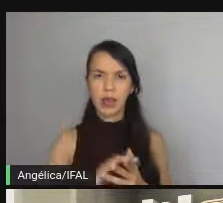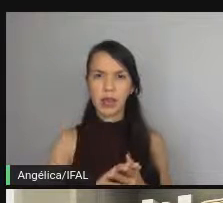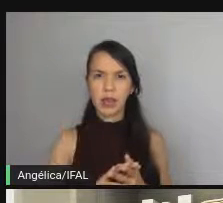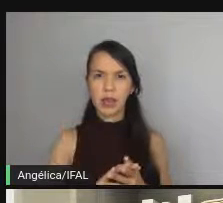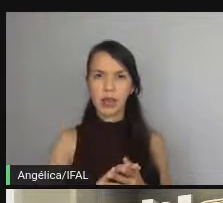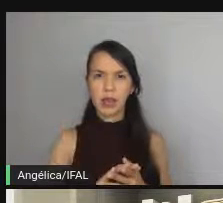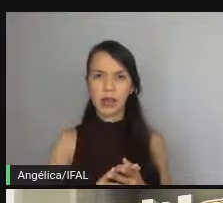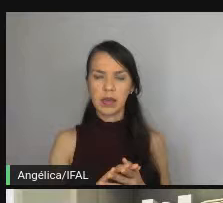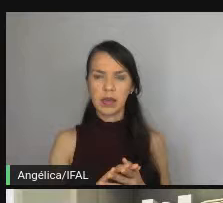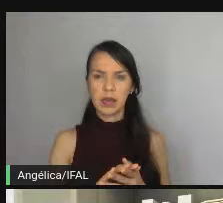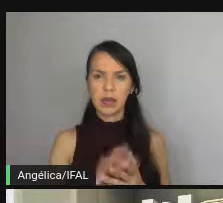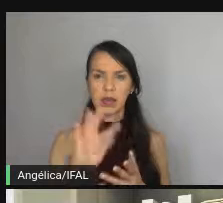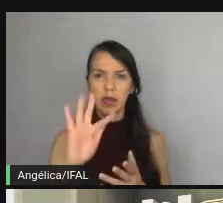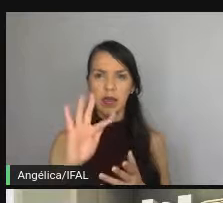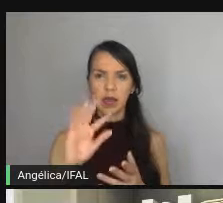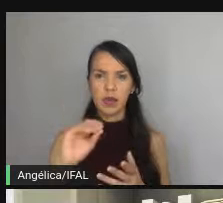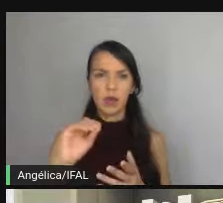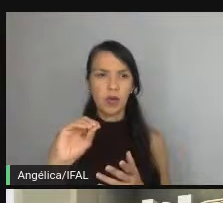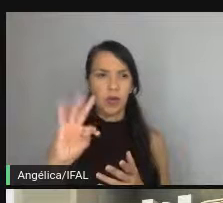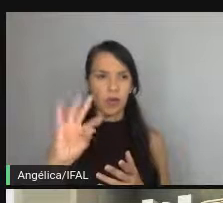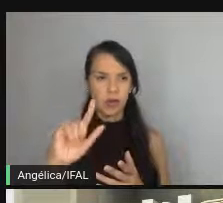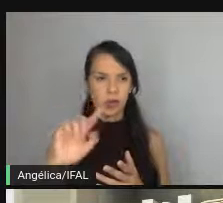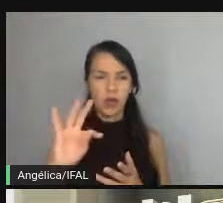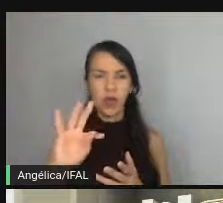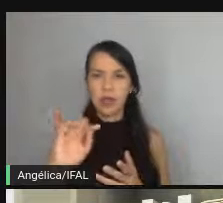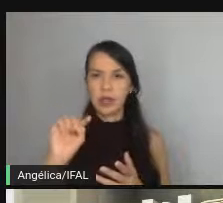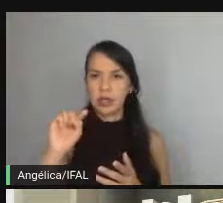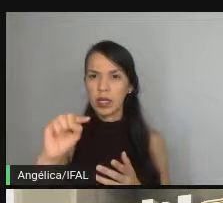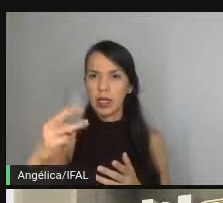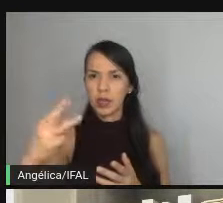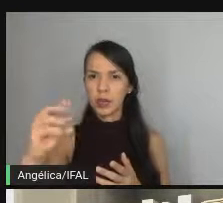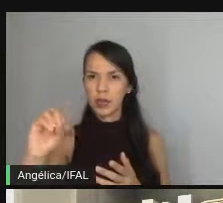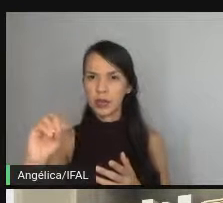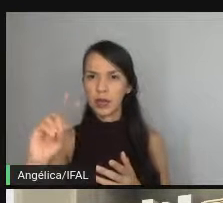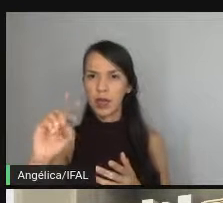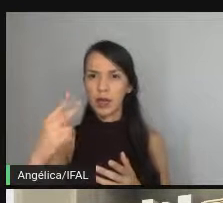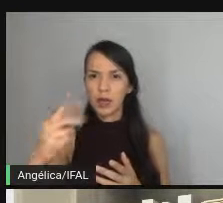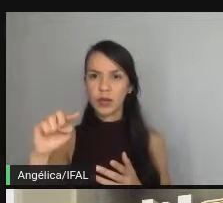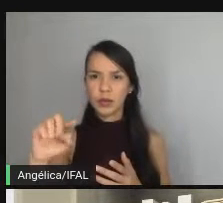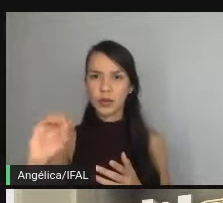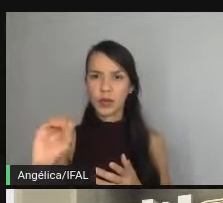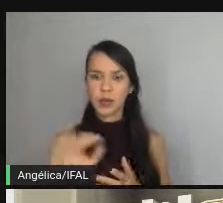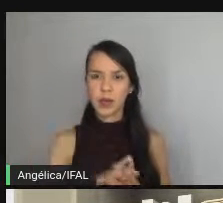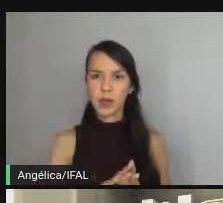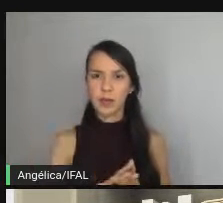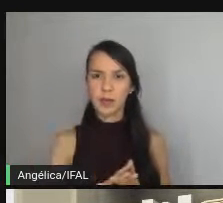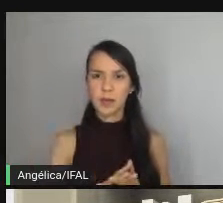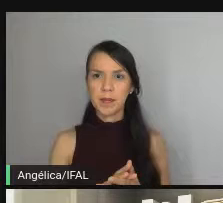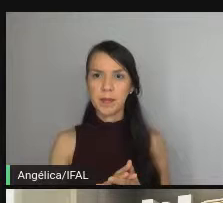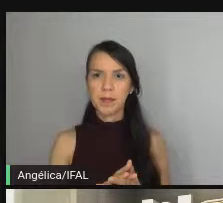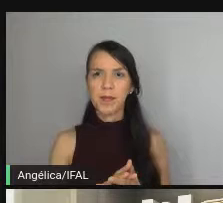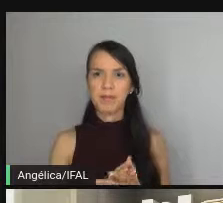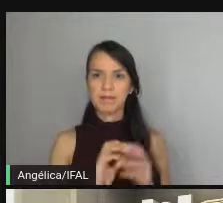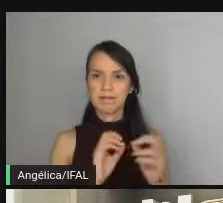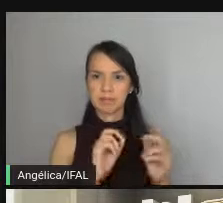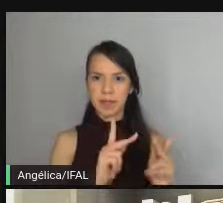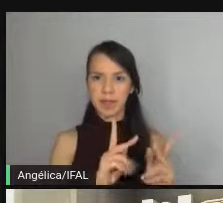toda base expoente float ponto então vai ser 3.0 2.0 beleza